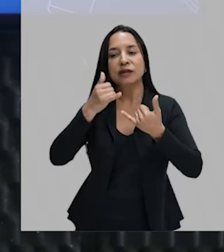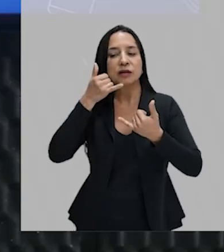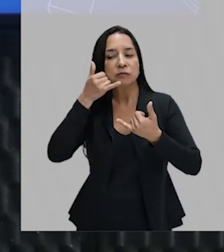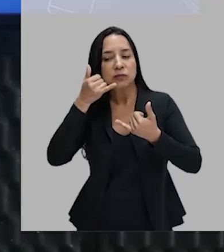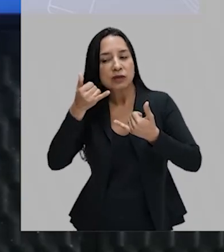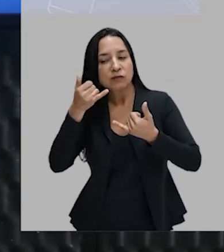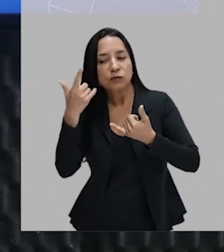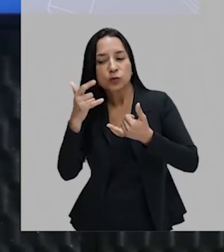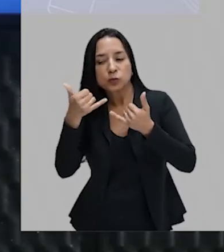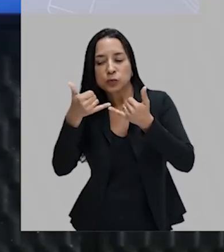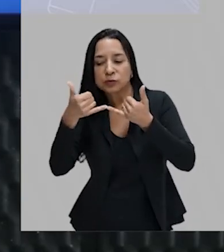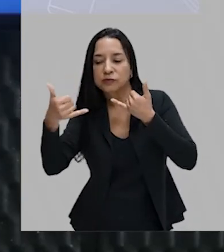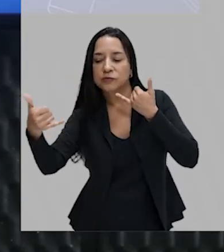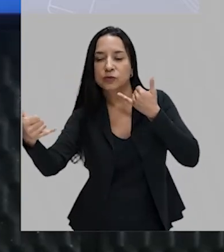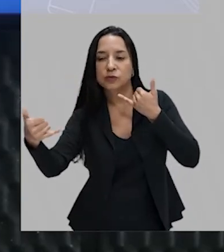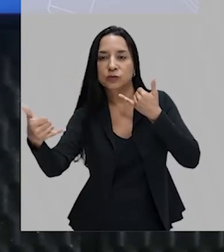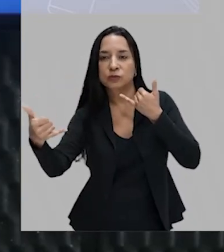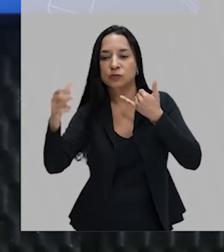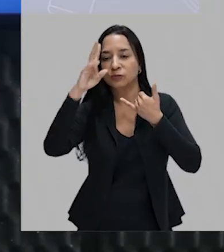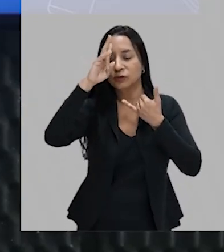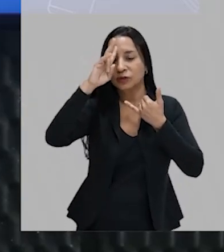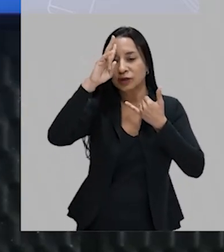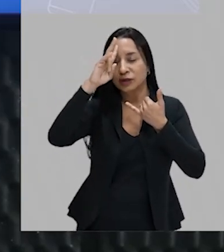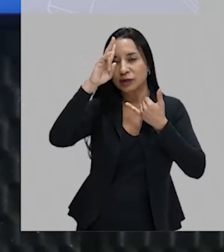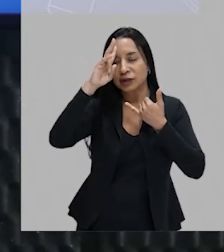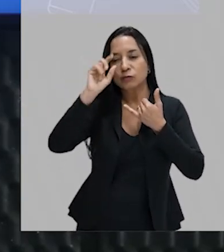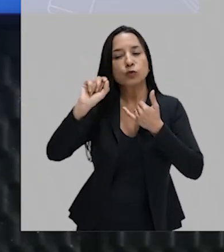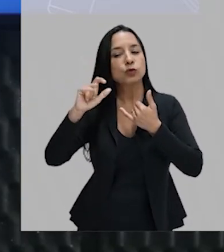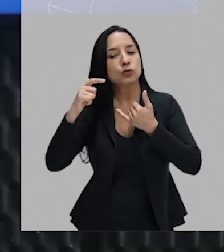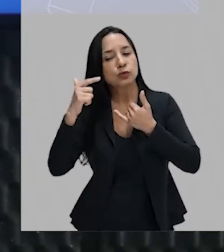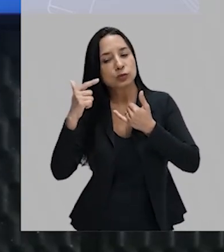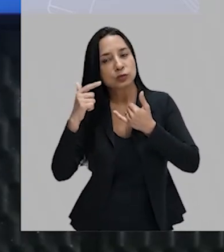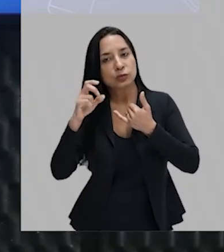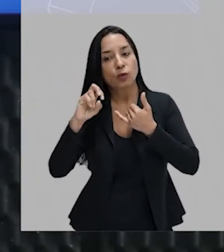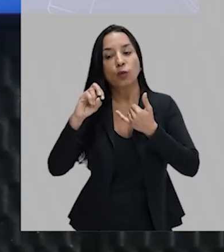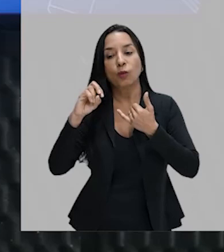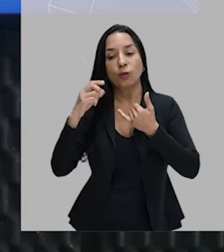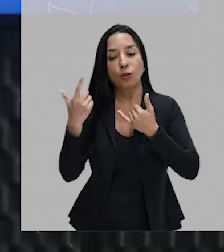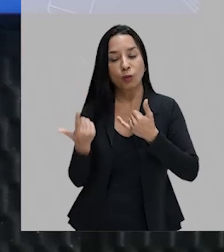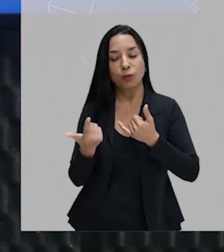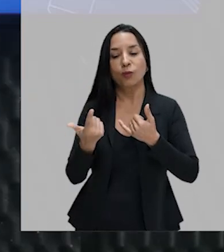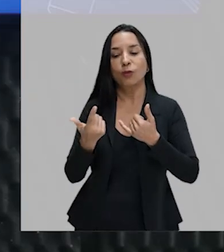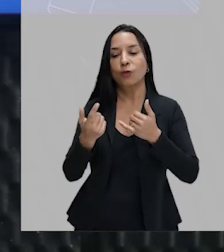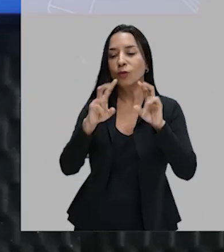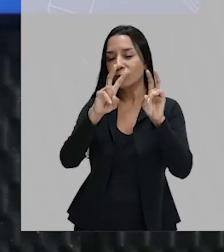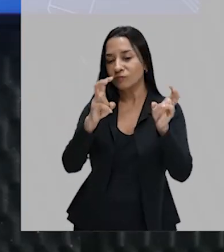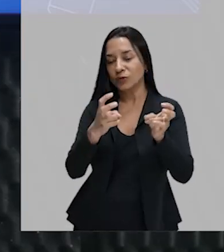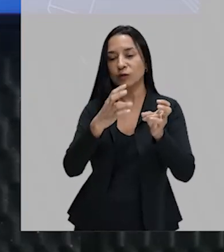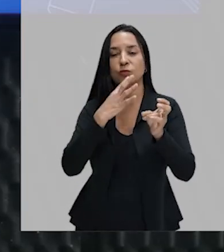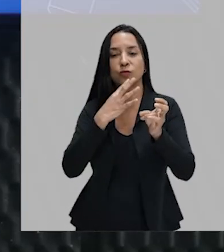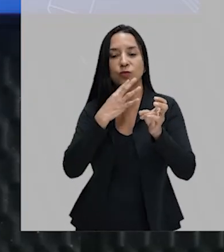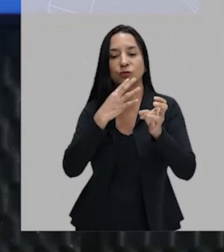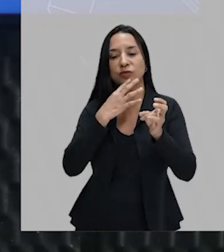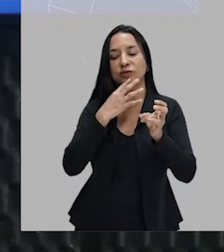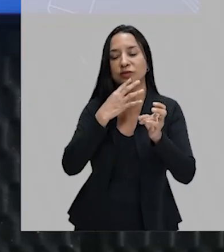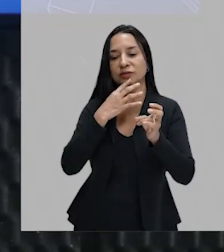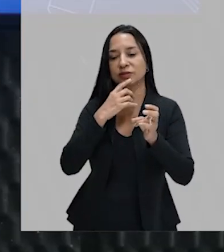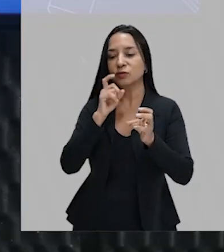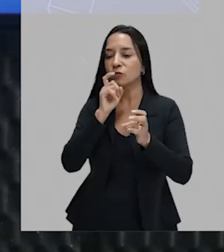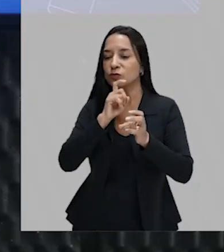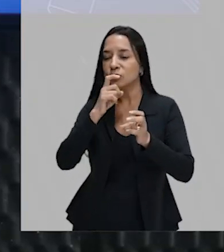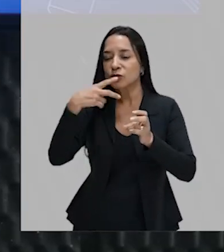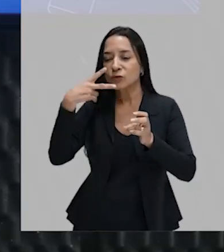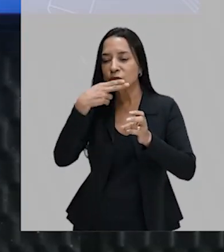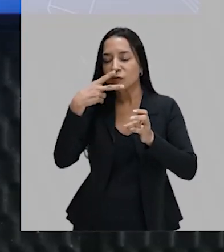termo bem conhecido de vocês? Fuxico? Fofoca? Pois é. A transmissão da lenda,